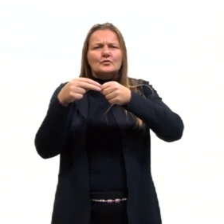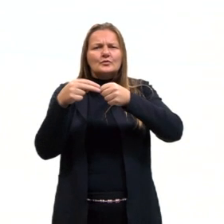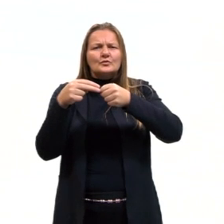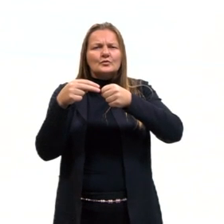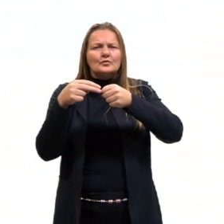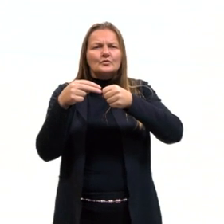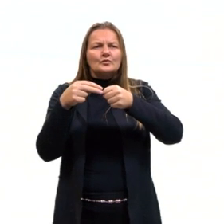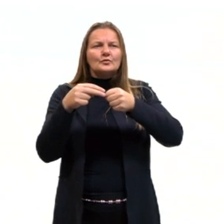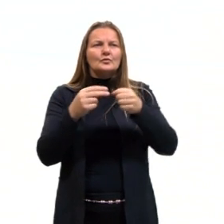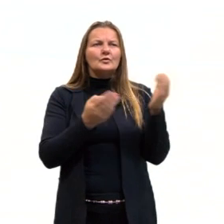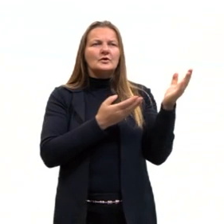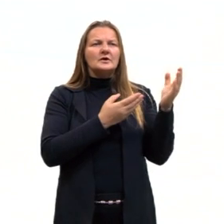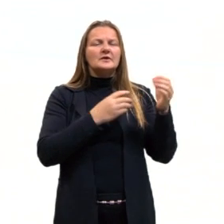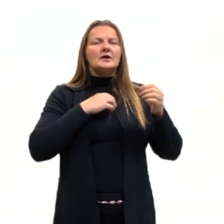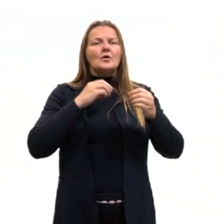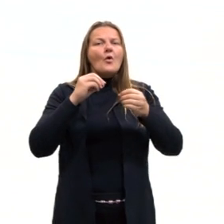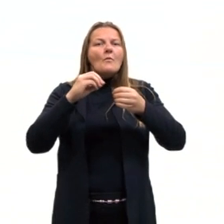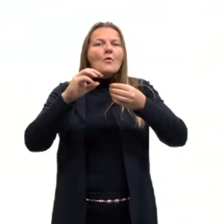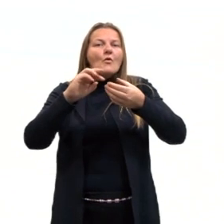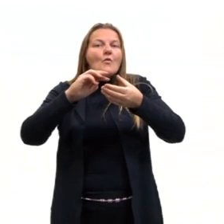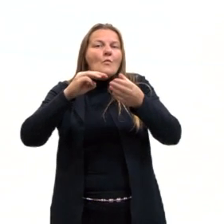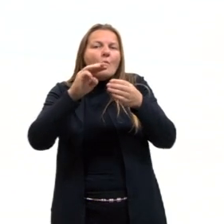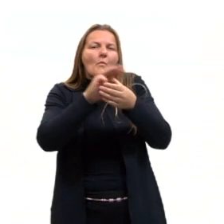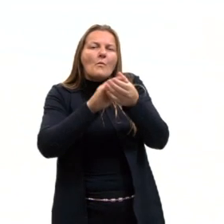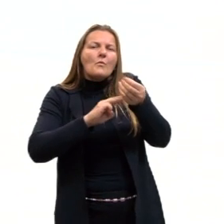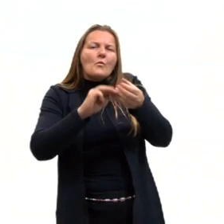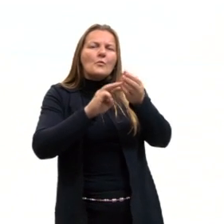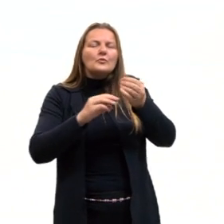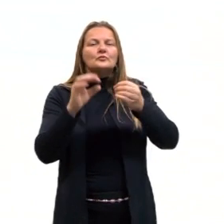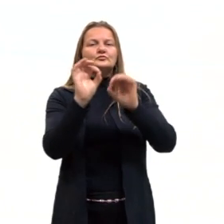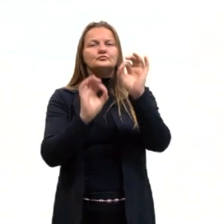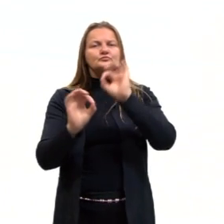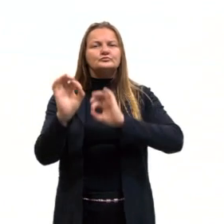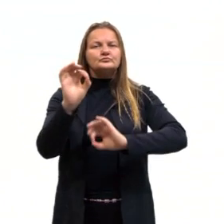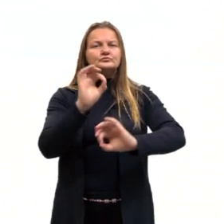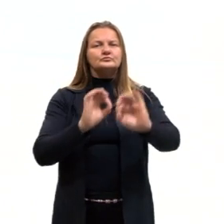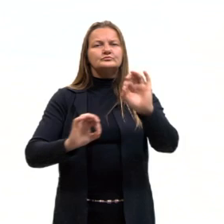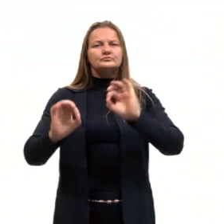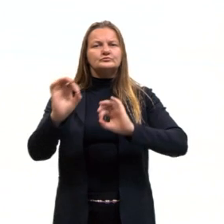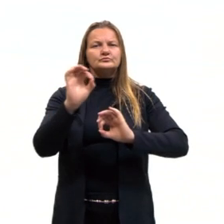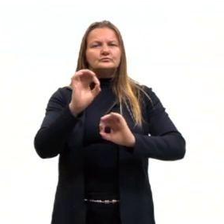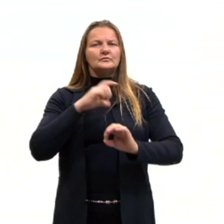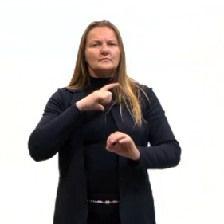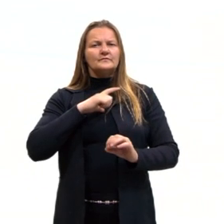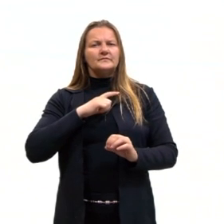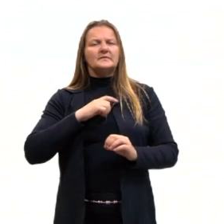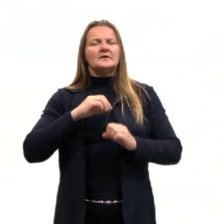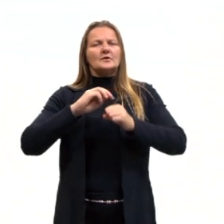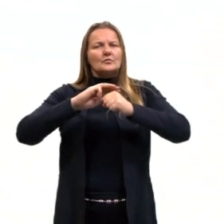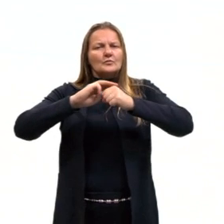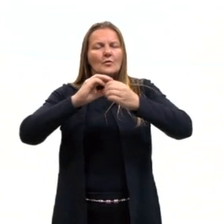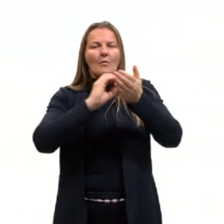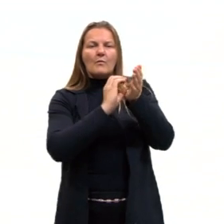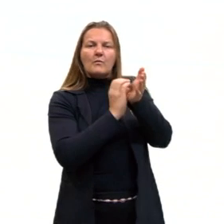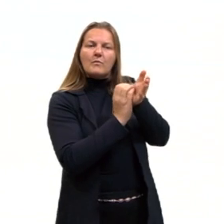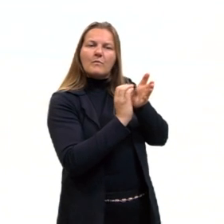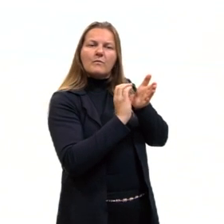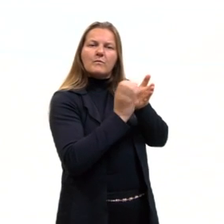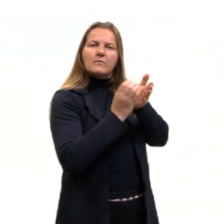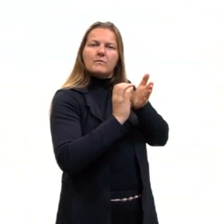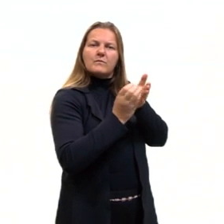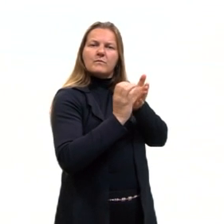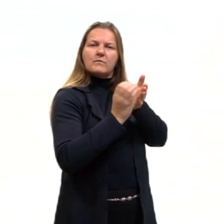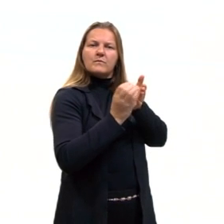gente pode ver a morfologia dele e as suas partes principais. O retículo endoplasmático, que fica ao redor.